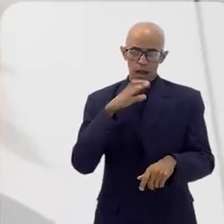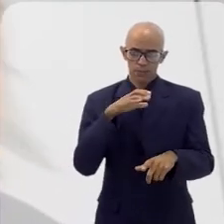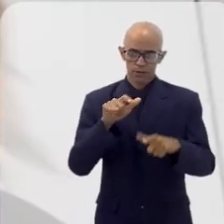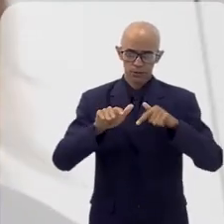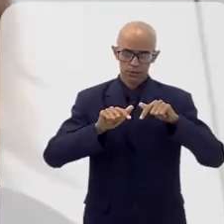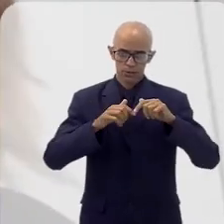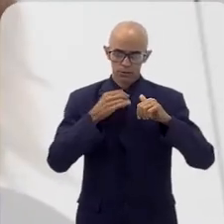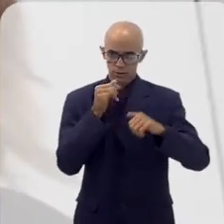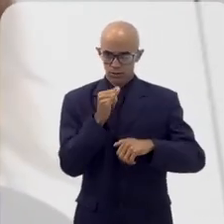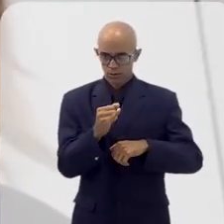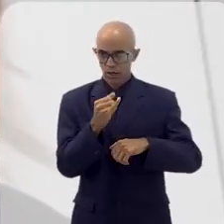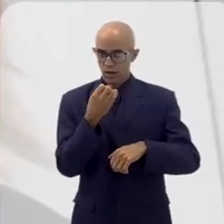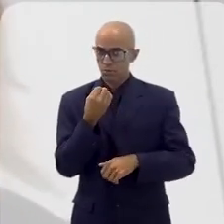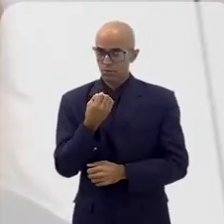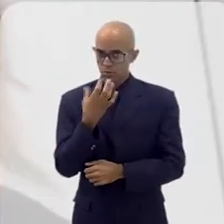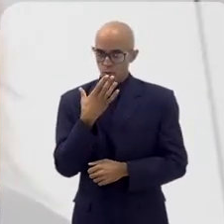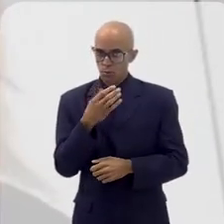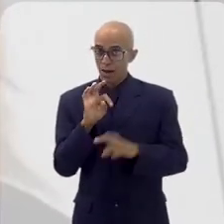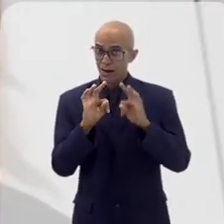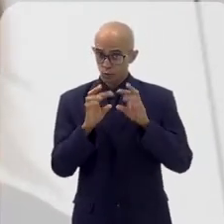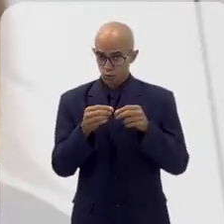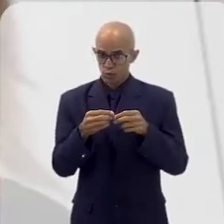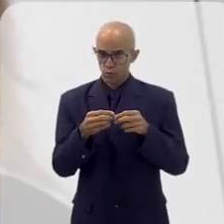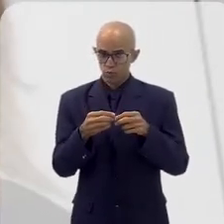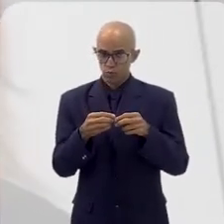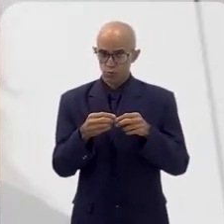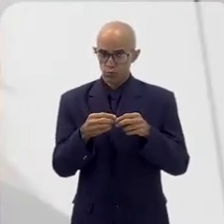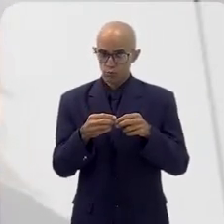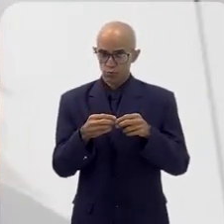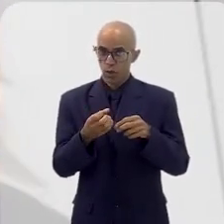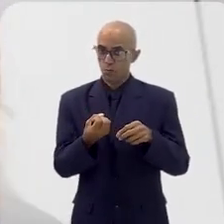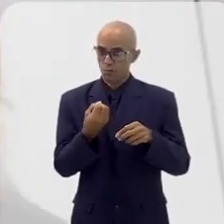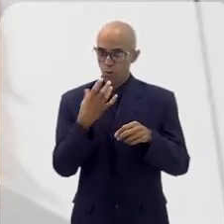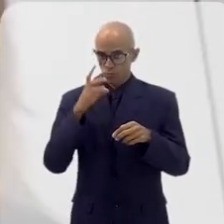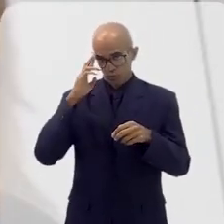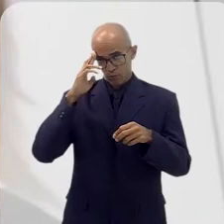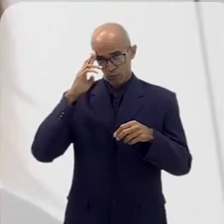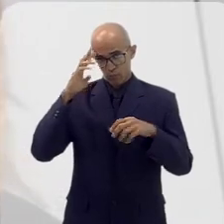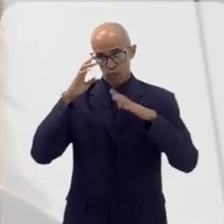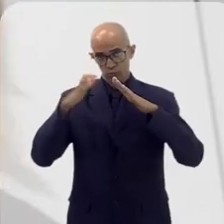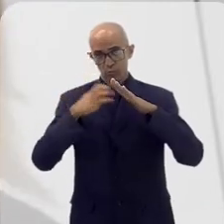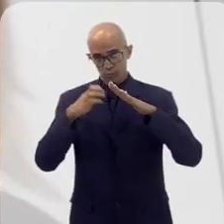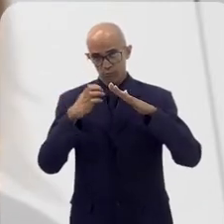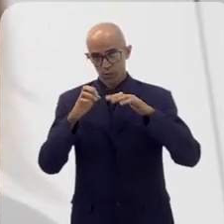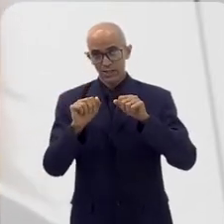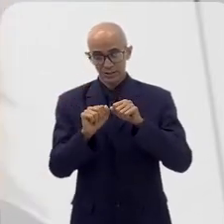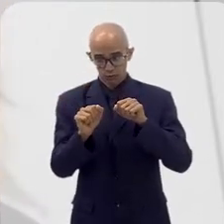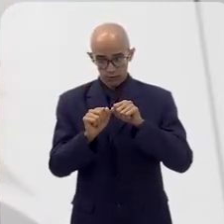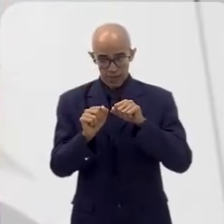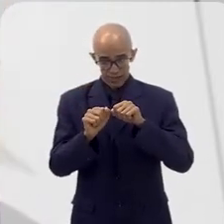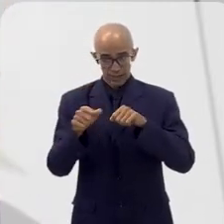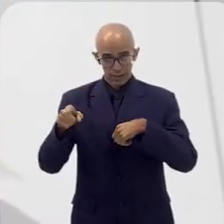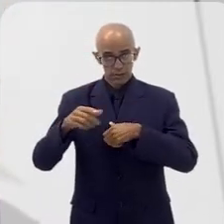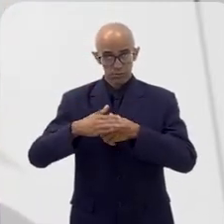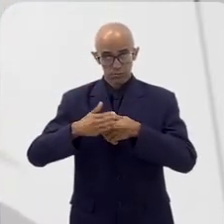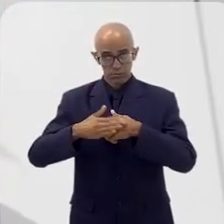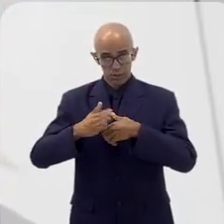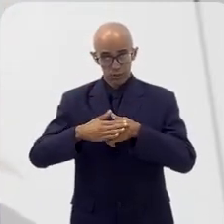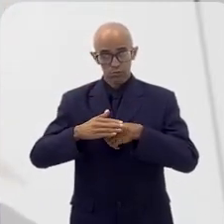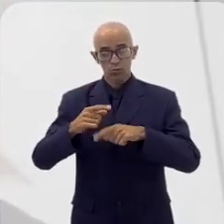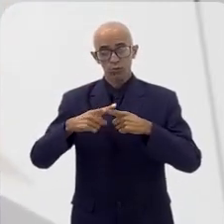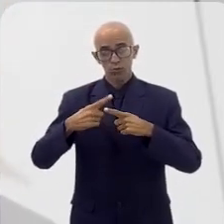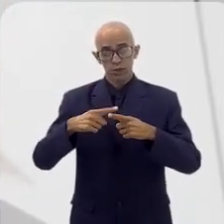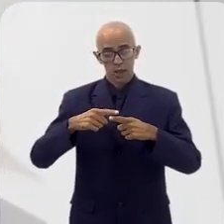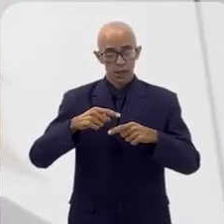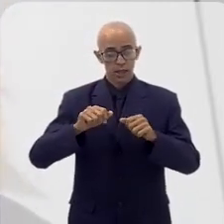energética é boa para todo mundo, ela é boa para quem? Para o industrial que está fazendo, porque ele faz toda uma